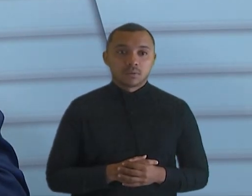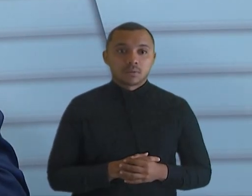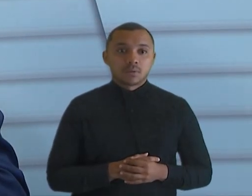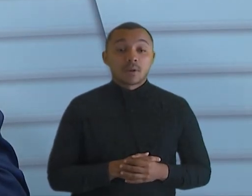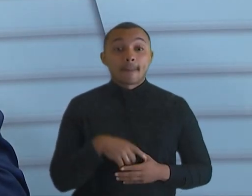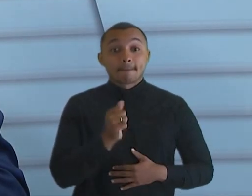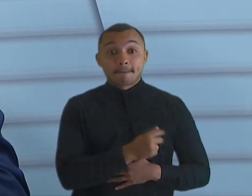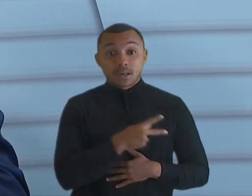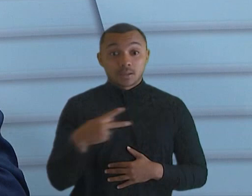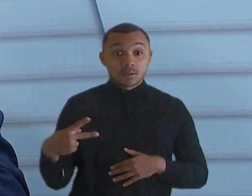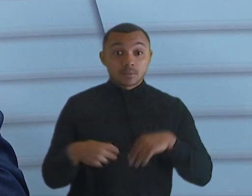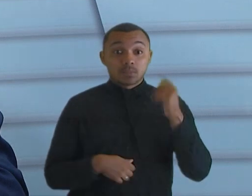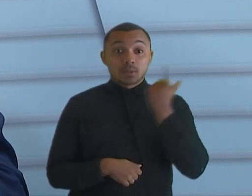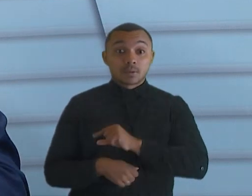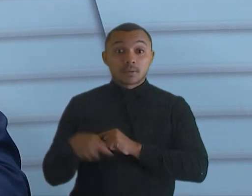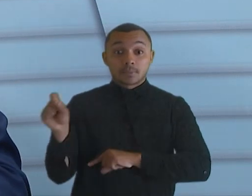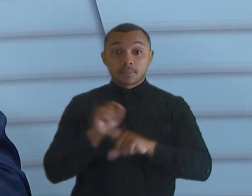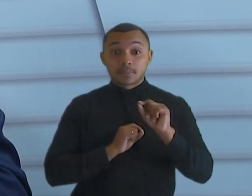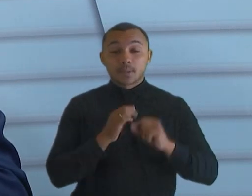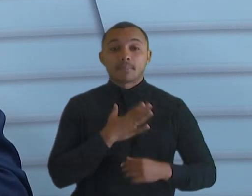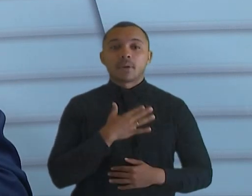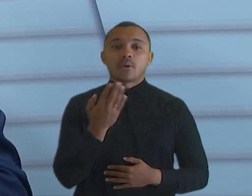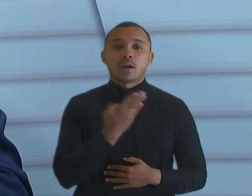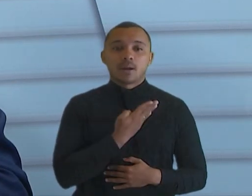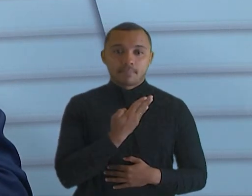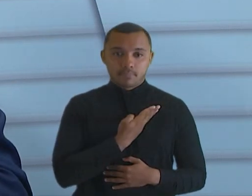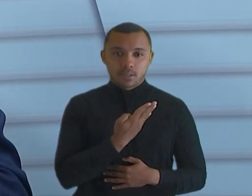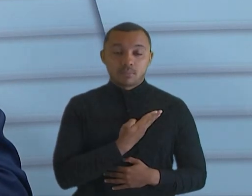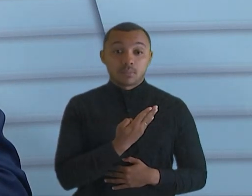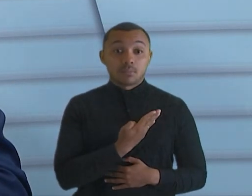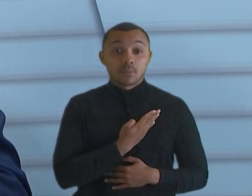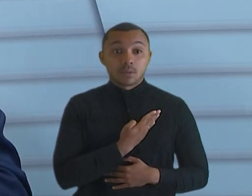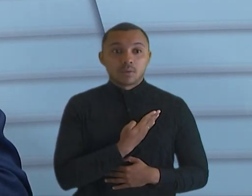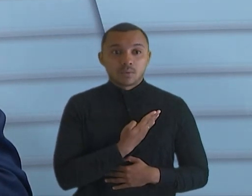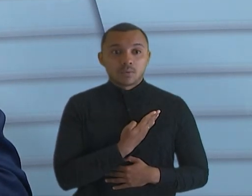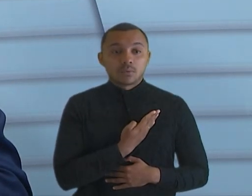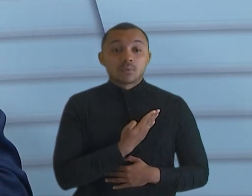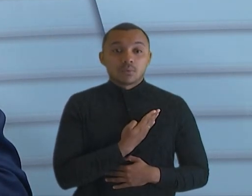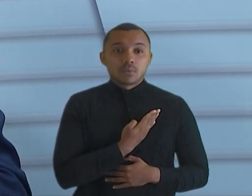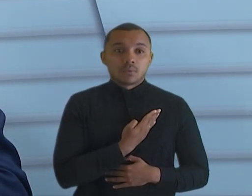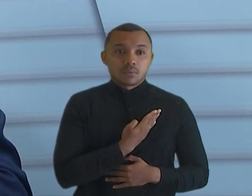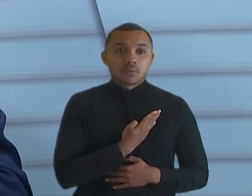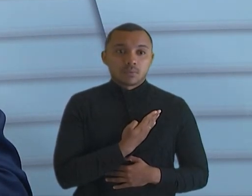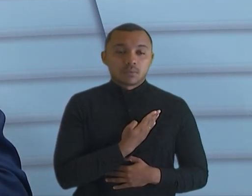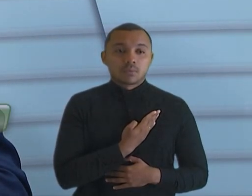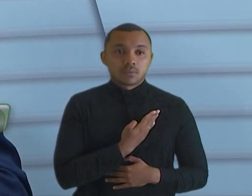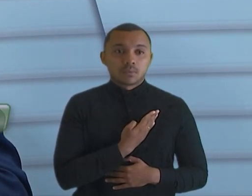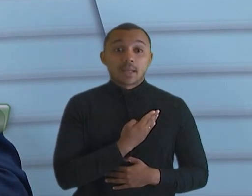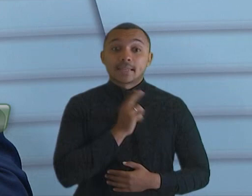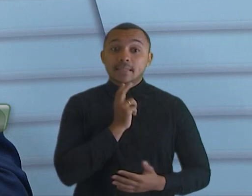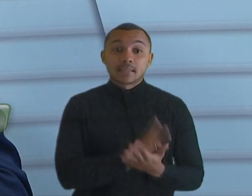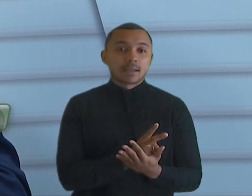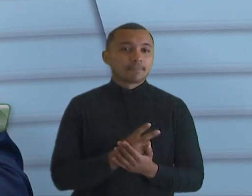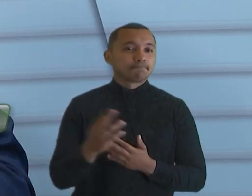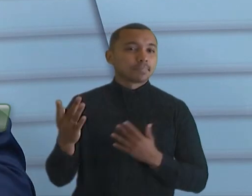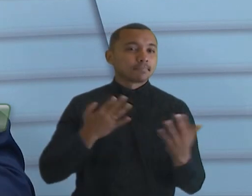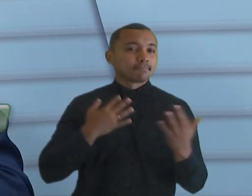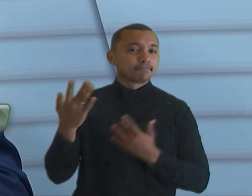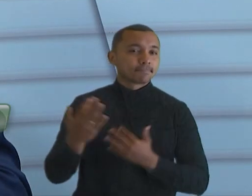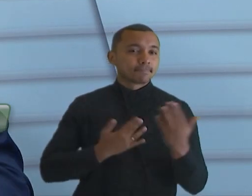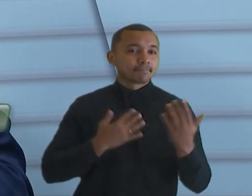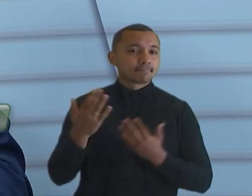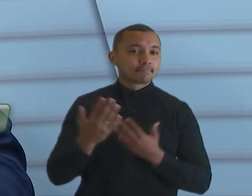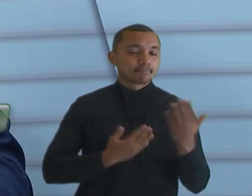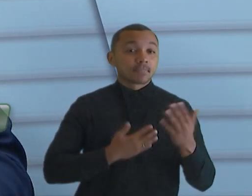unanimidade dos meus colegas, me deram esse voto de confiança. Então, a gente trabalha em bastante parceria, está sempre conversando, sempre trocando